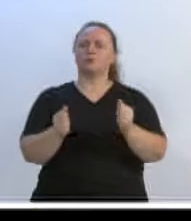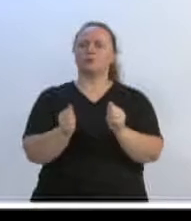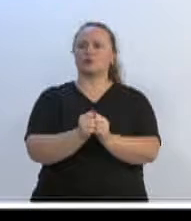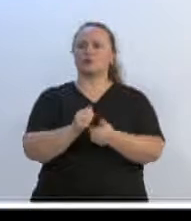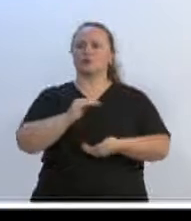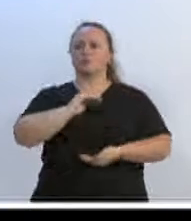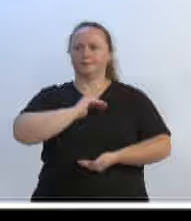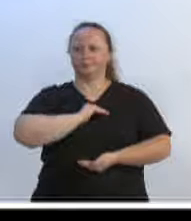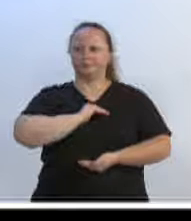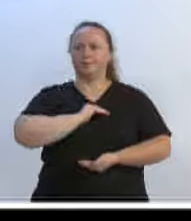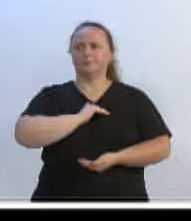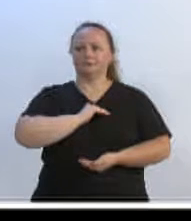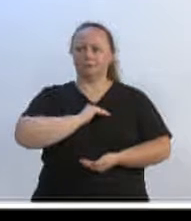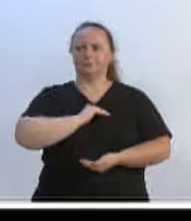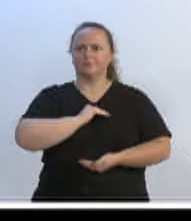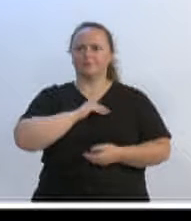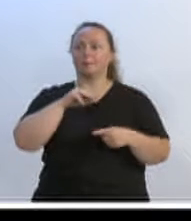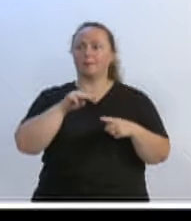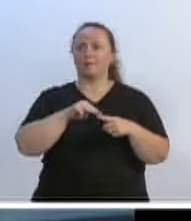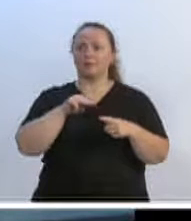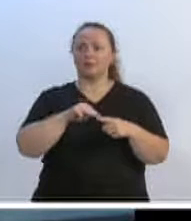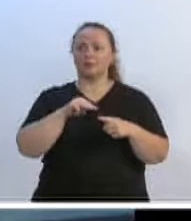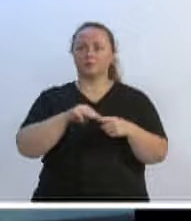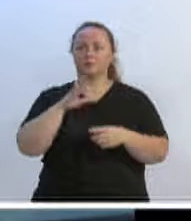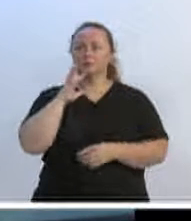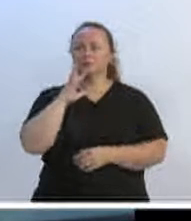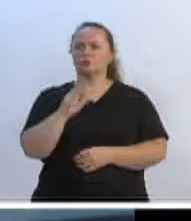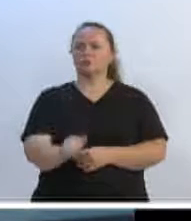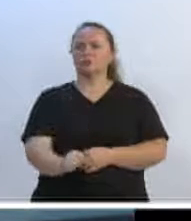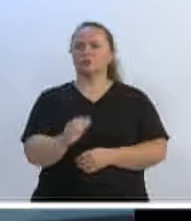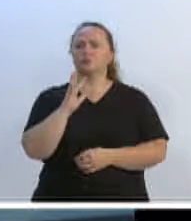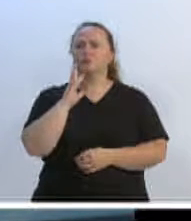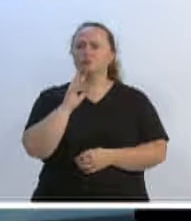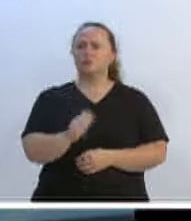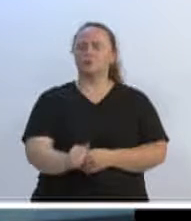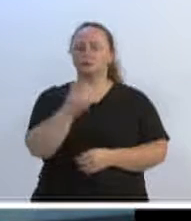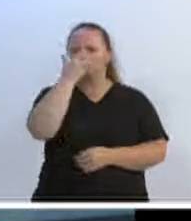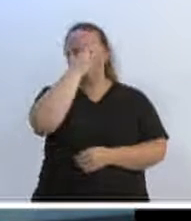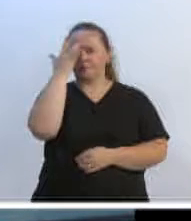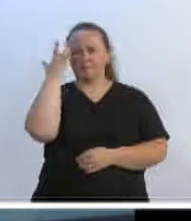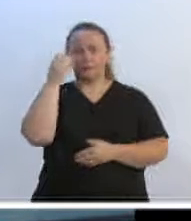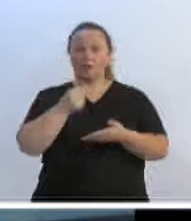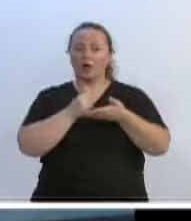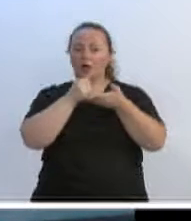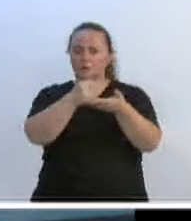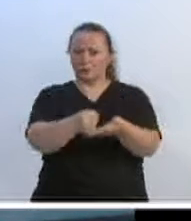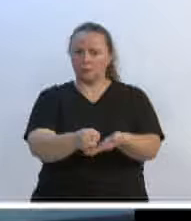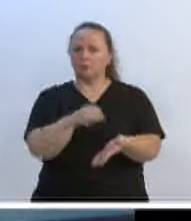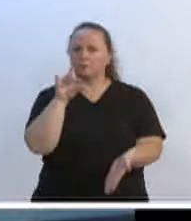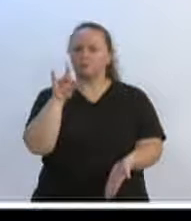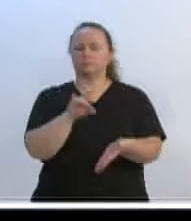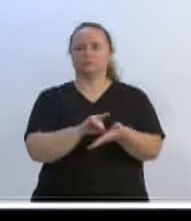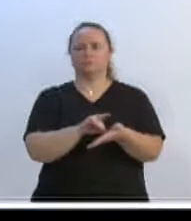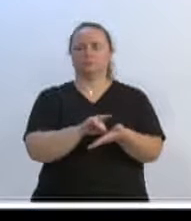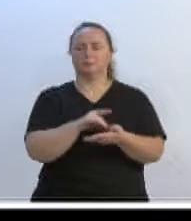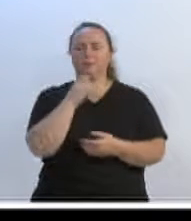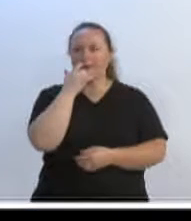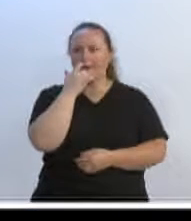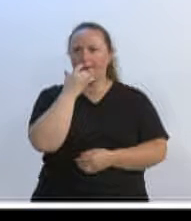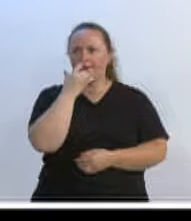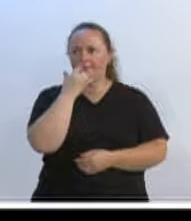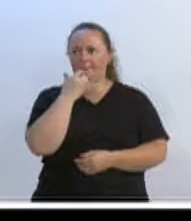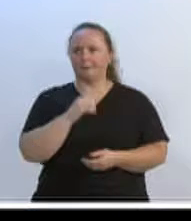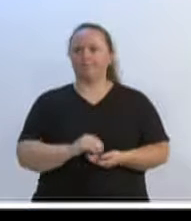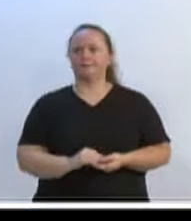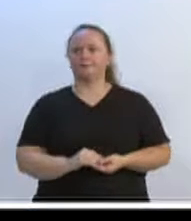civil do Estado, do município, a todos, todos mesmo, com relação a essa situação. Quem não sofreu